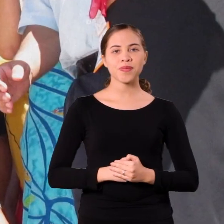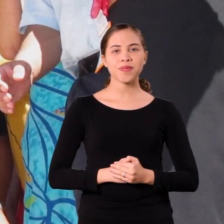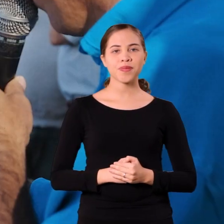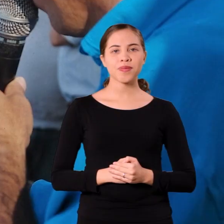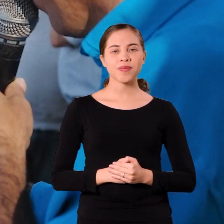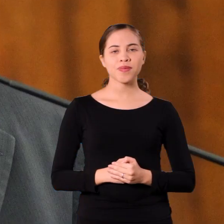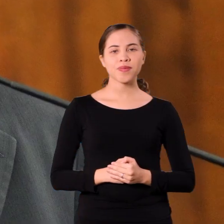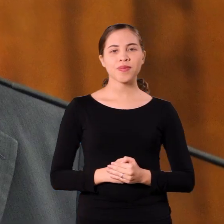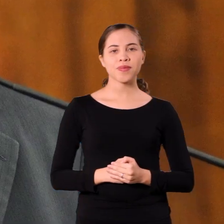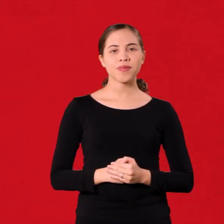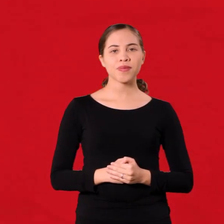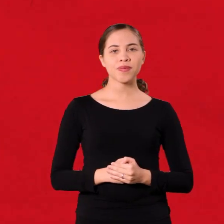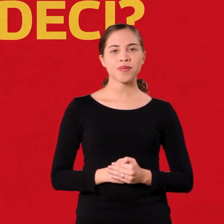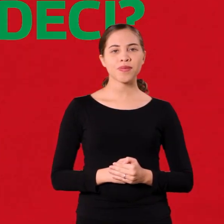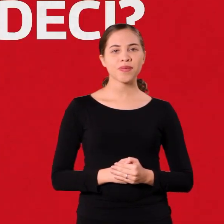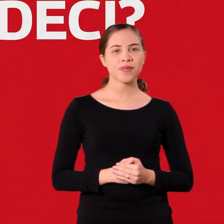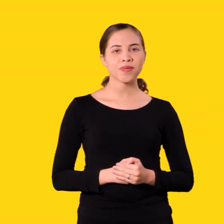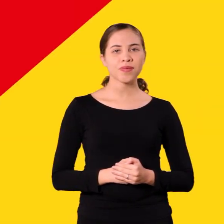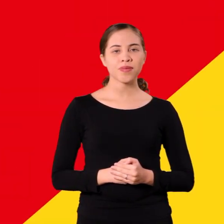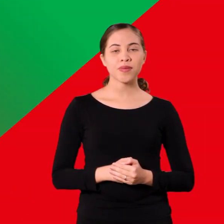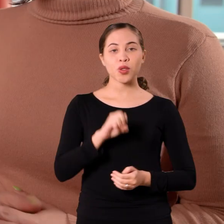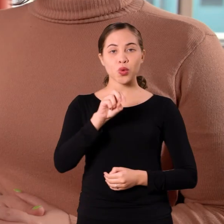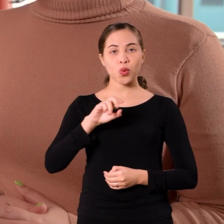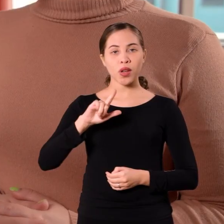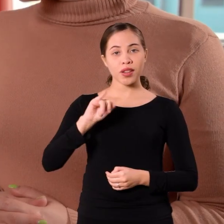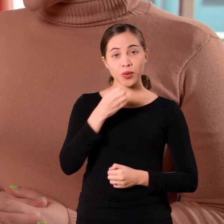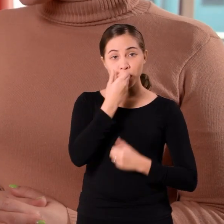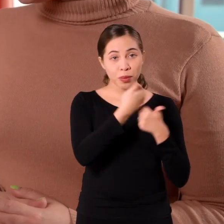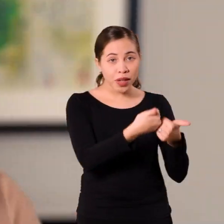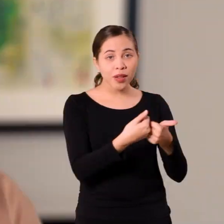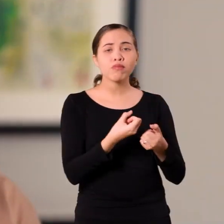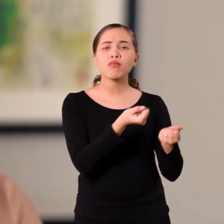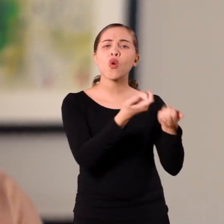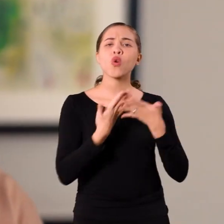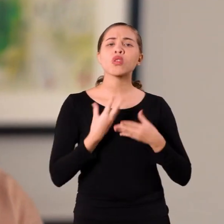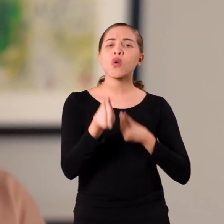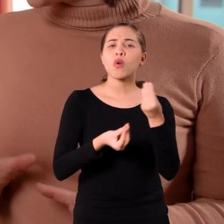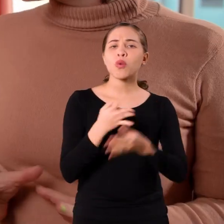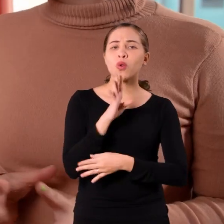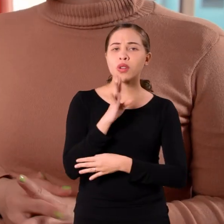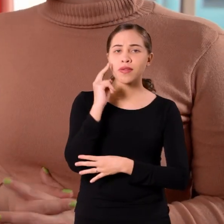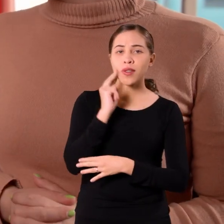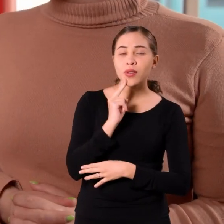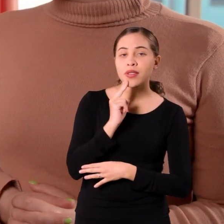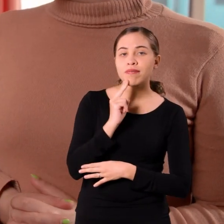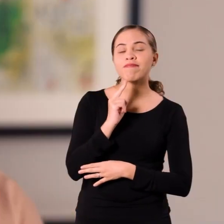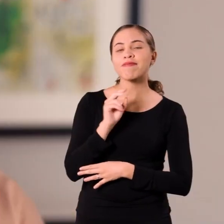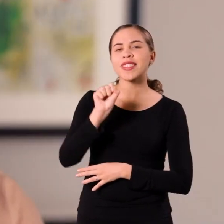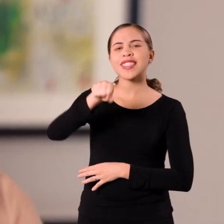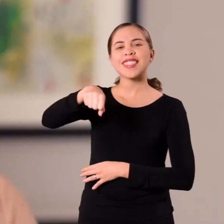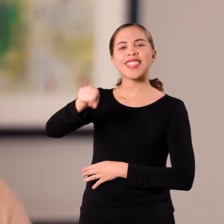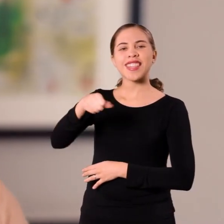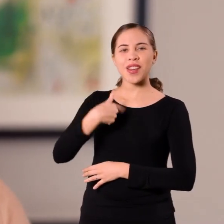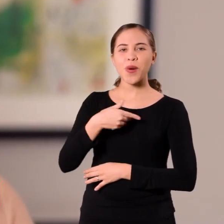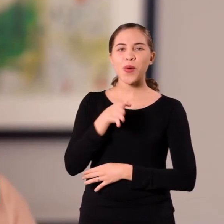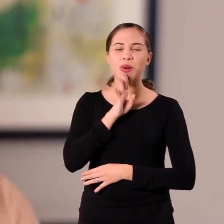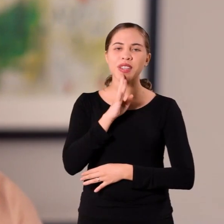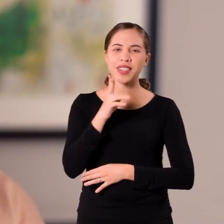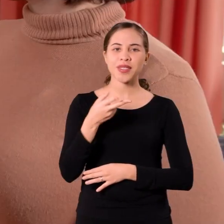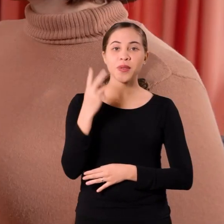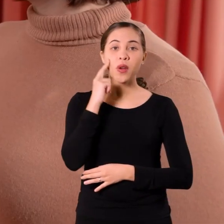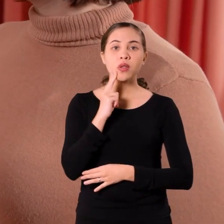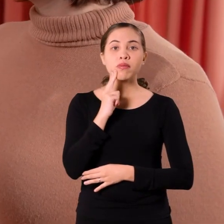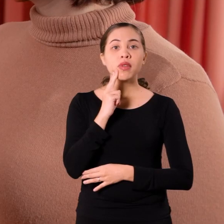Conhece o Valdeci? Fotos do Valdeci em momentos da vida política. Sueli Barros, tudo bem? Conta para a gente. Tu conhece o Valdeci? Claro que eu conheço o